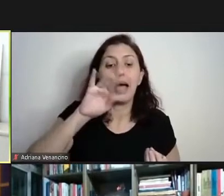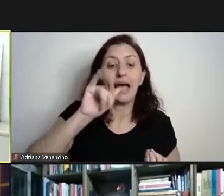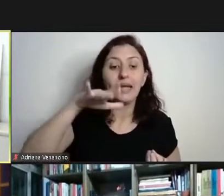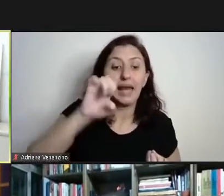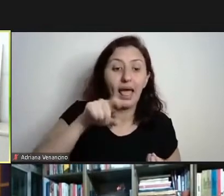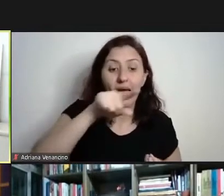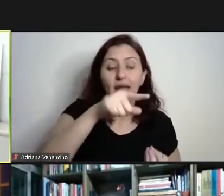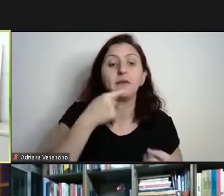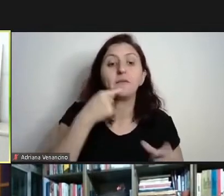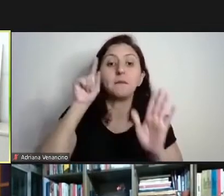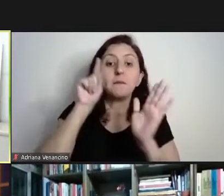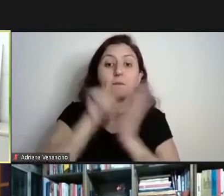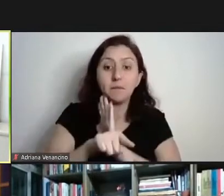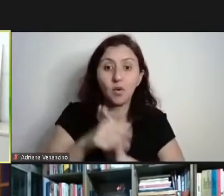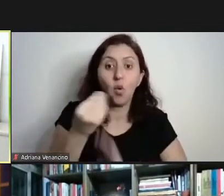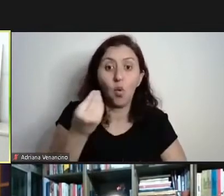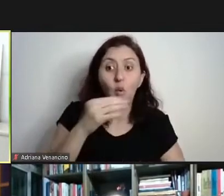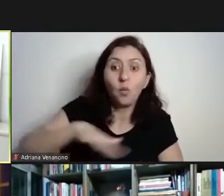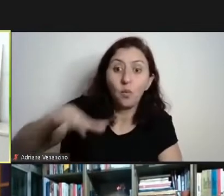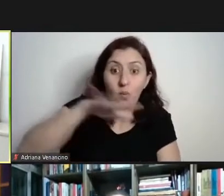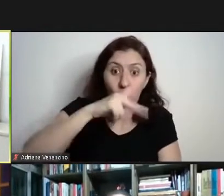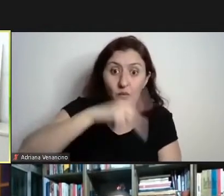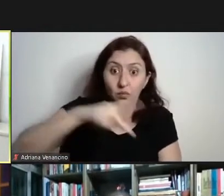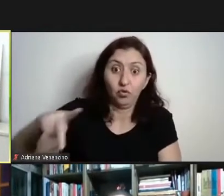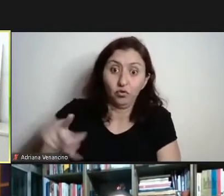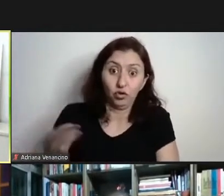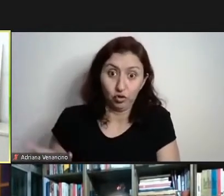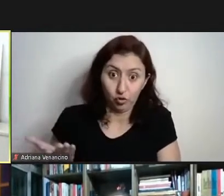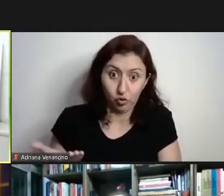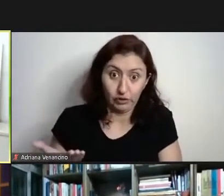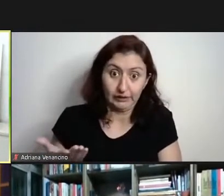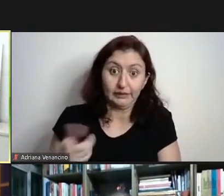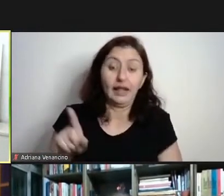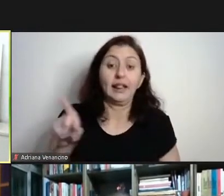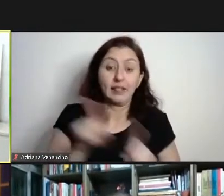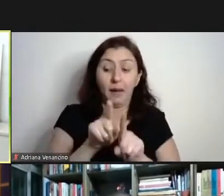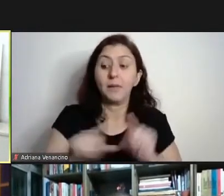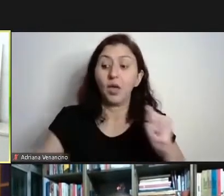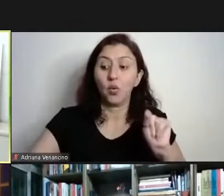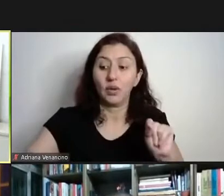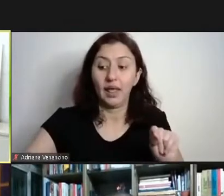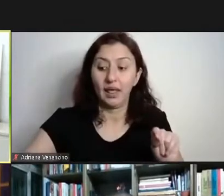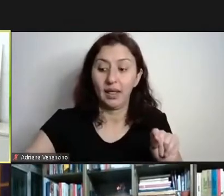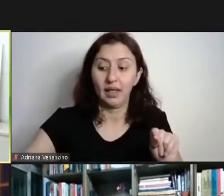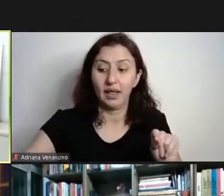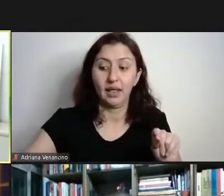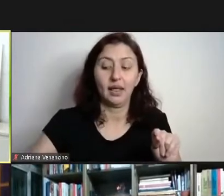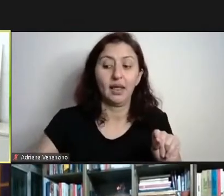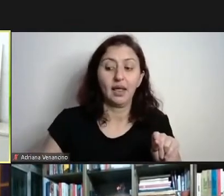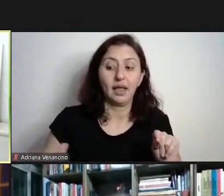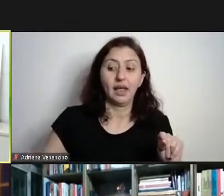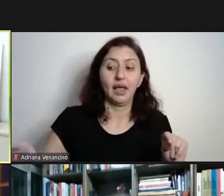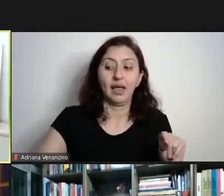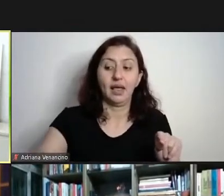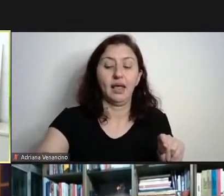risco, né, Existe o preconceito, então, com esses professores? Isso é uma questão que foi